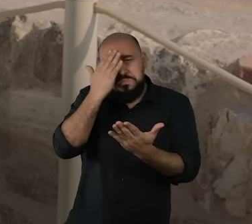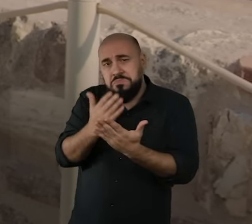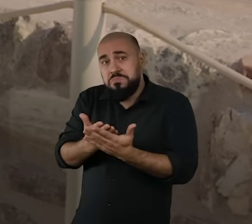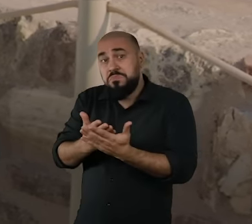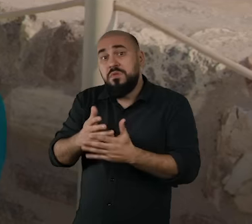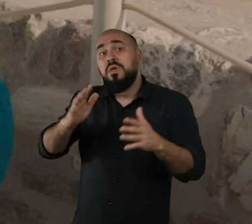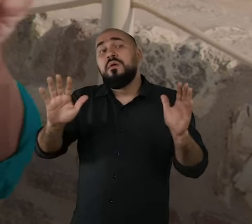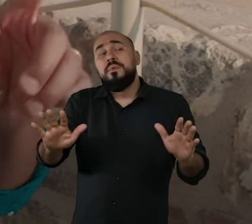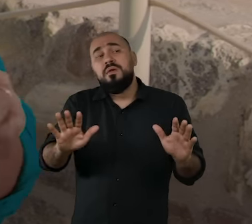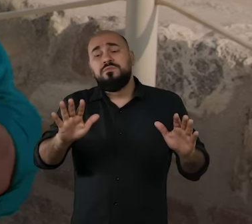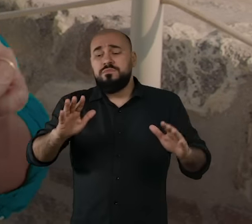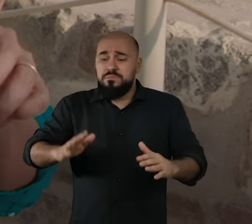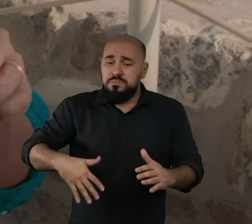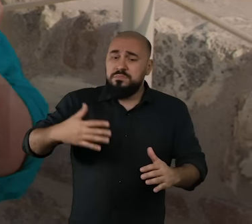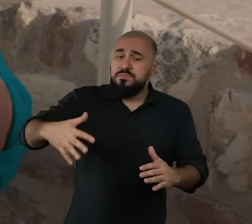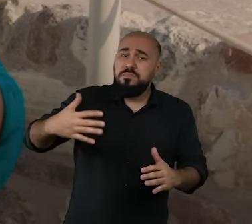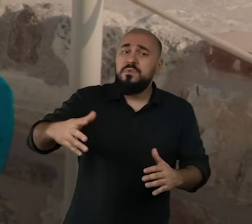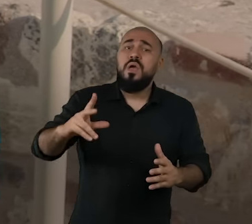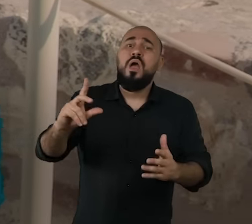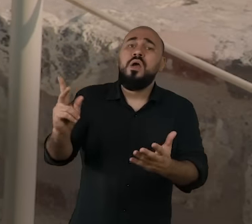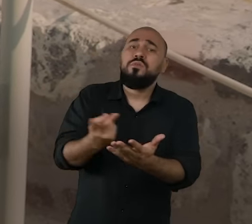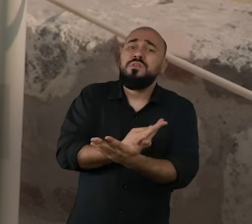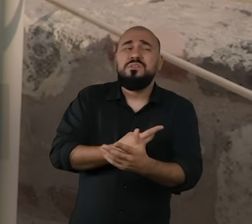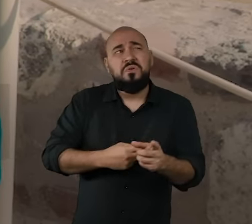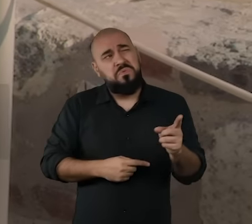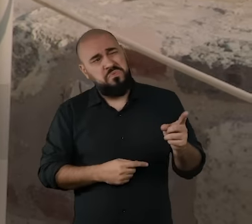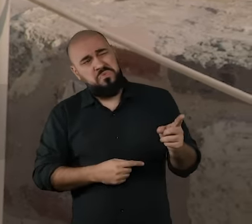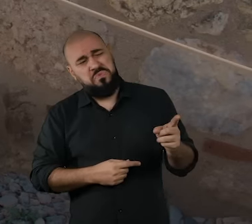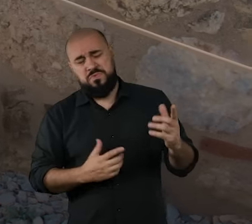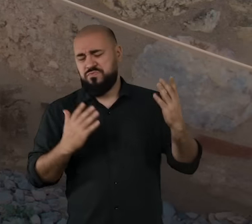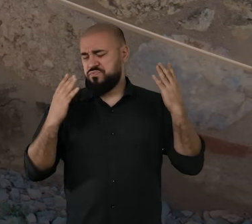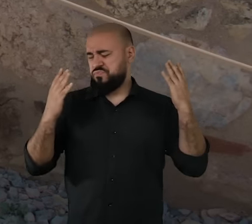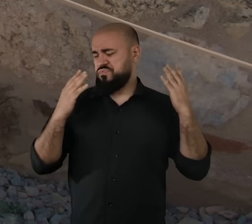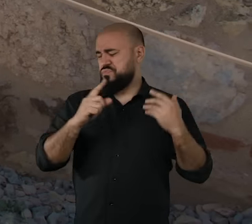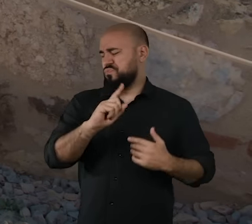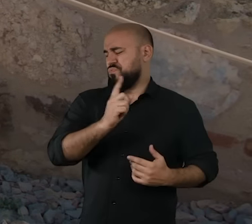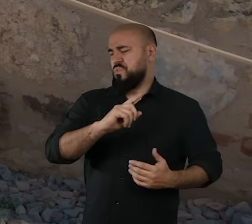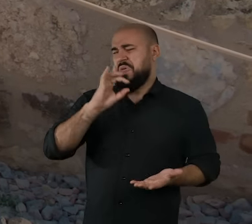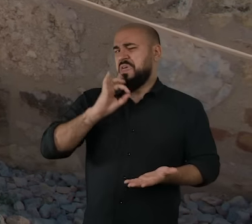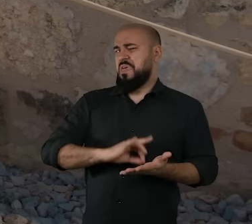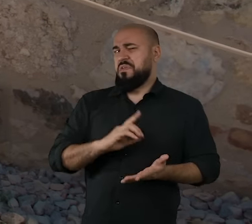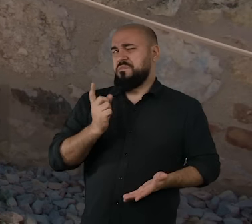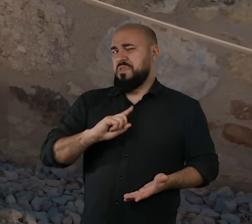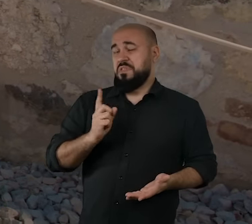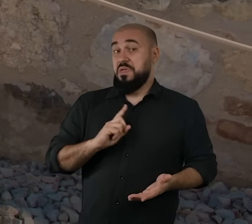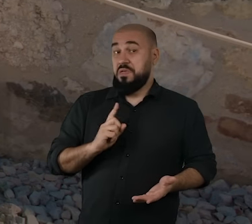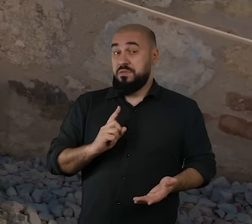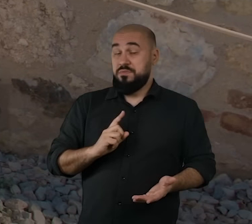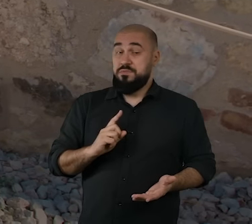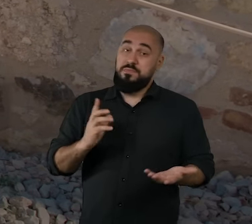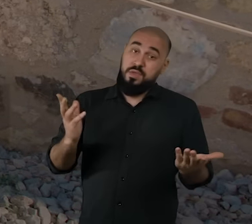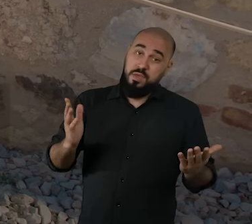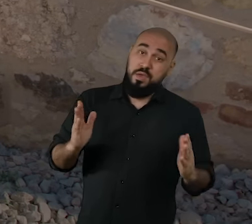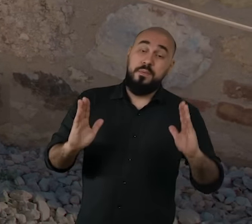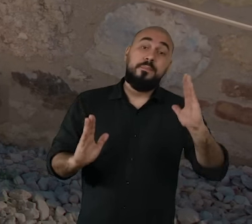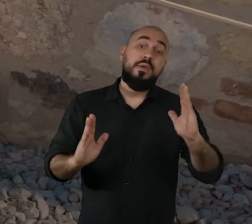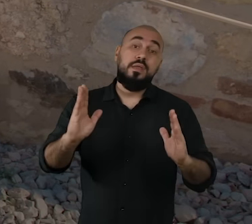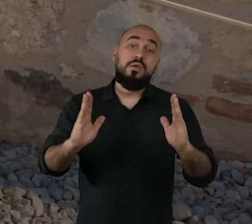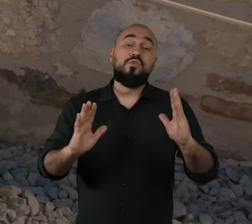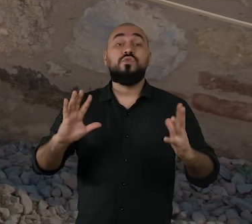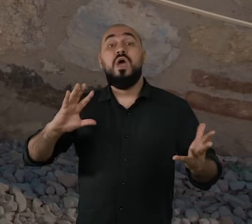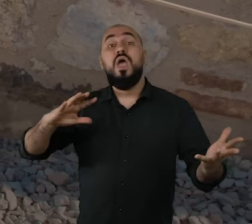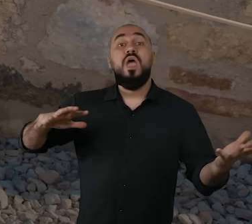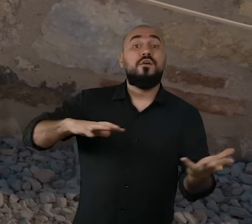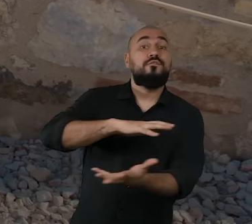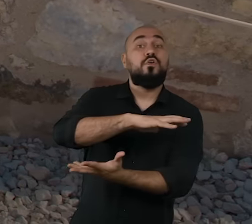essa explicação mitológica da vida de pouco proveito. Então, veio aquele momento que chamamos de a grande